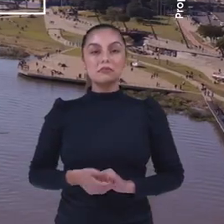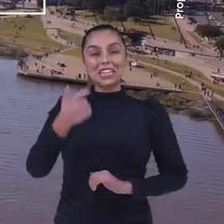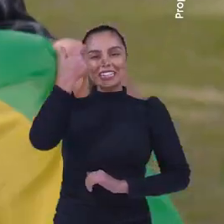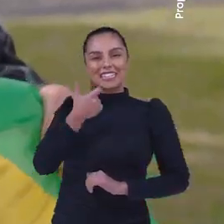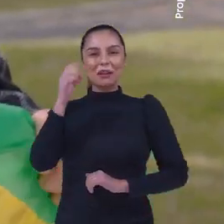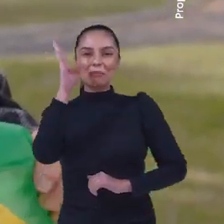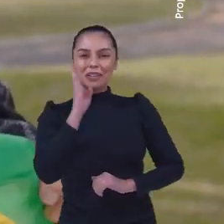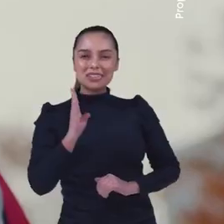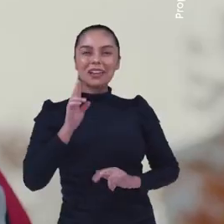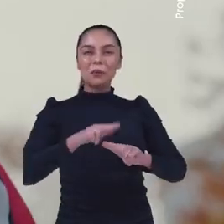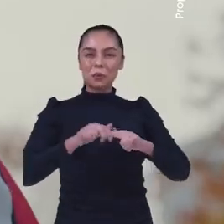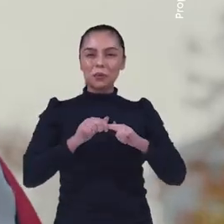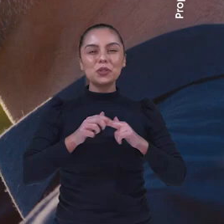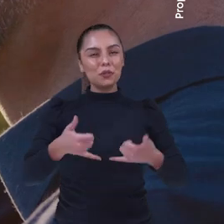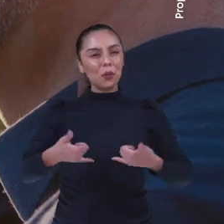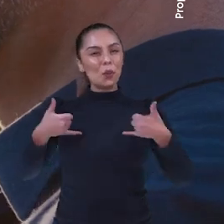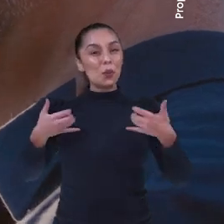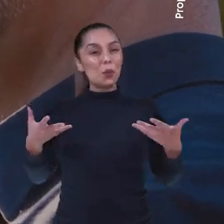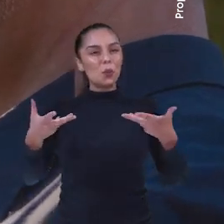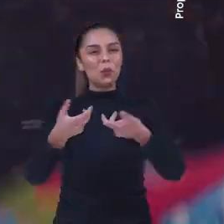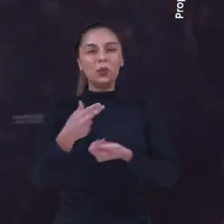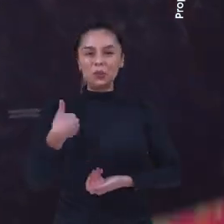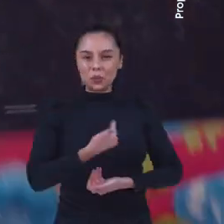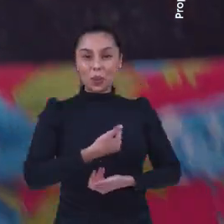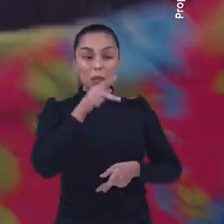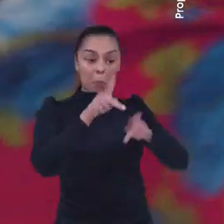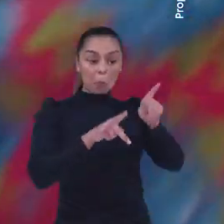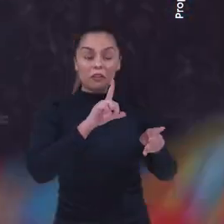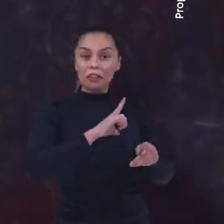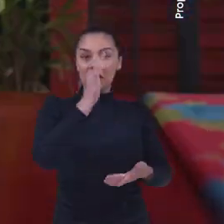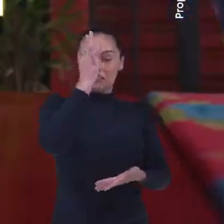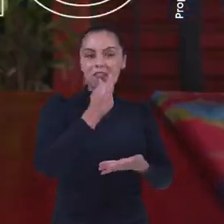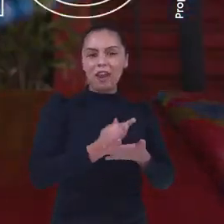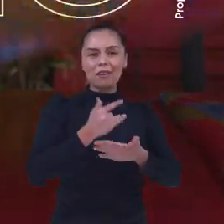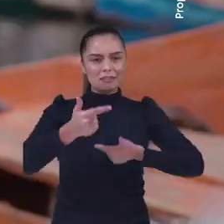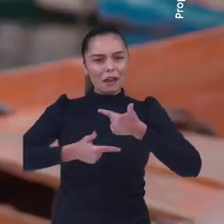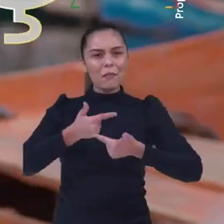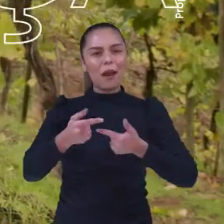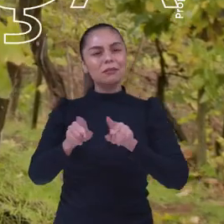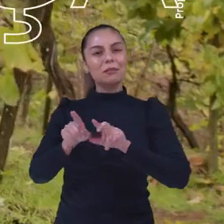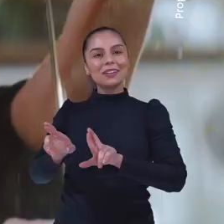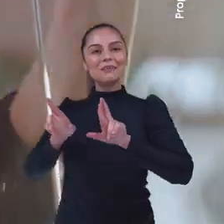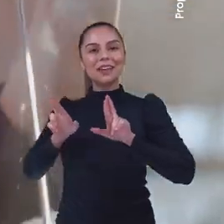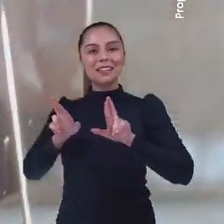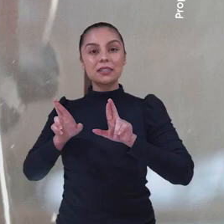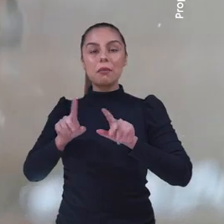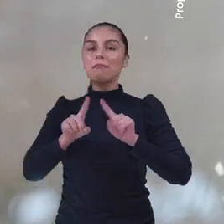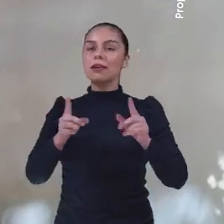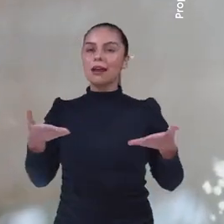ser brasileiro é motivo de orgulho para todos nós somos um povo de fé de trabalho e de esperança